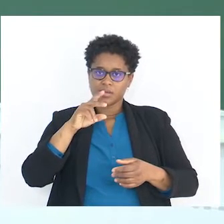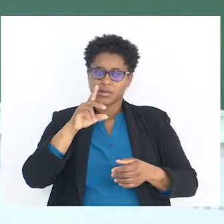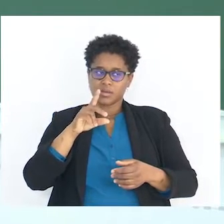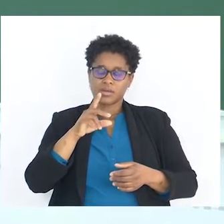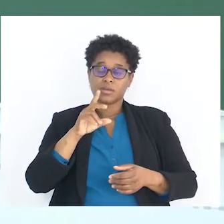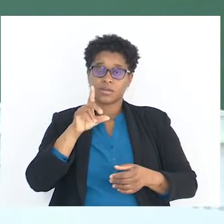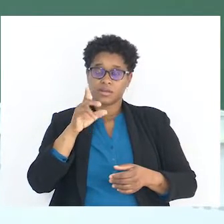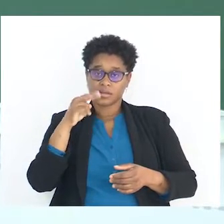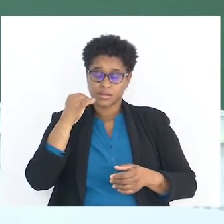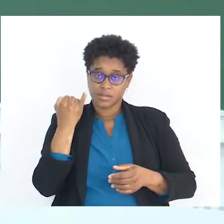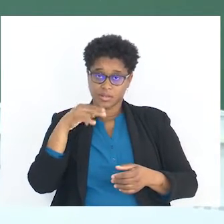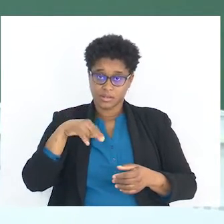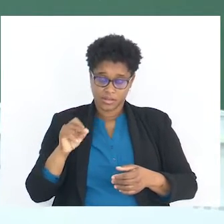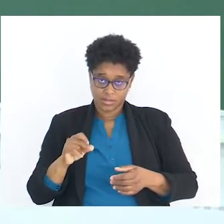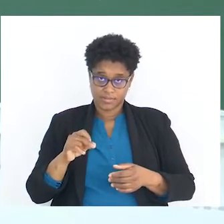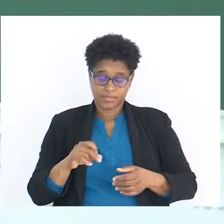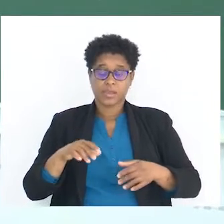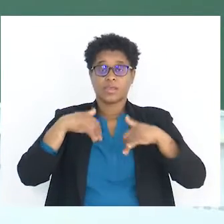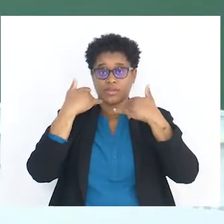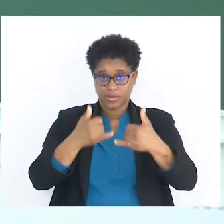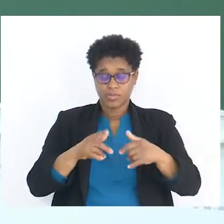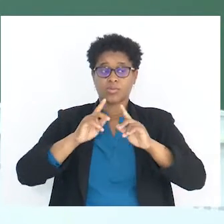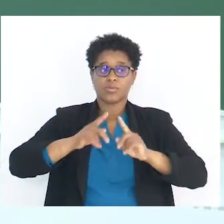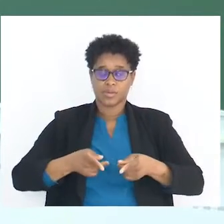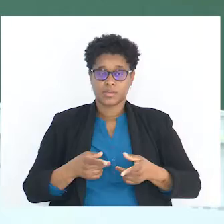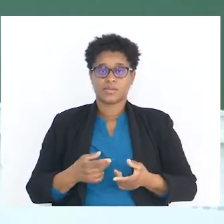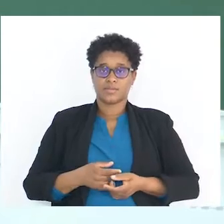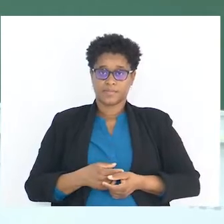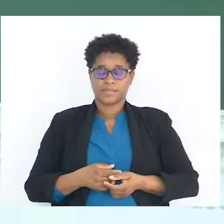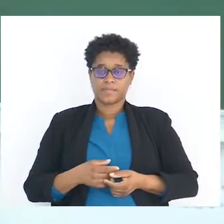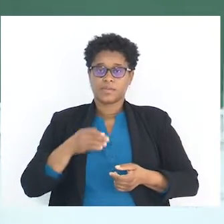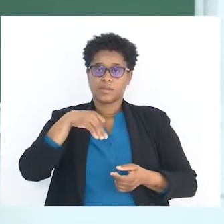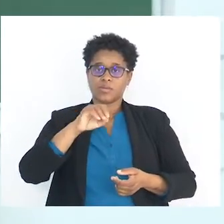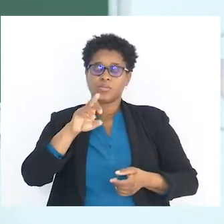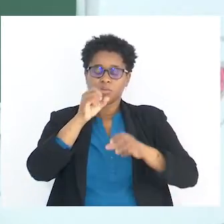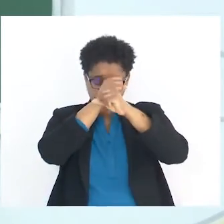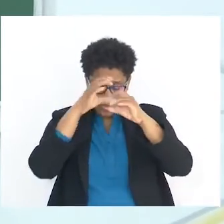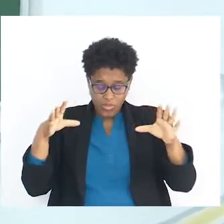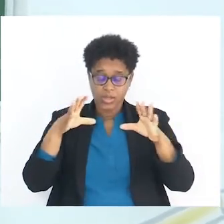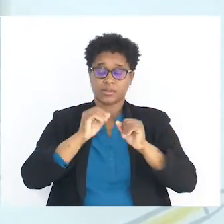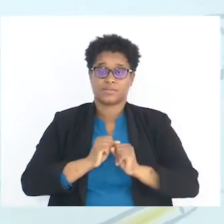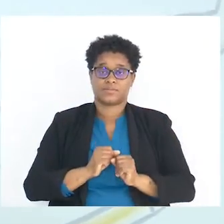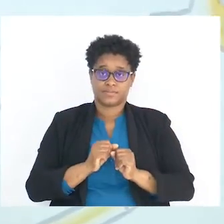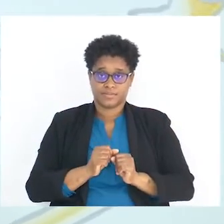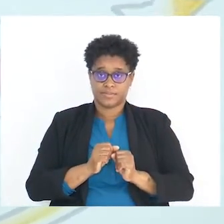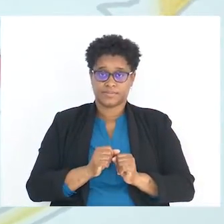Certas vezes tem a mesma função. E ele depois começa por concluir.